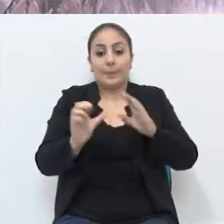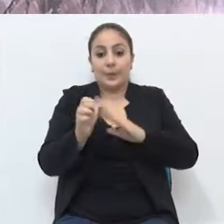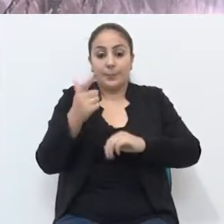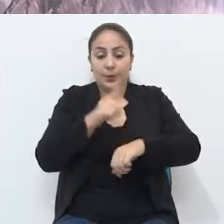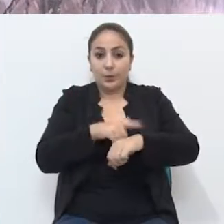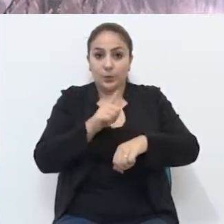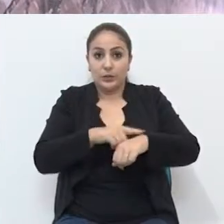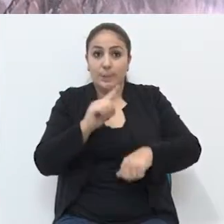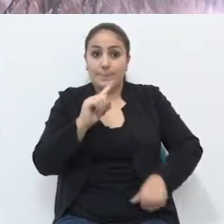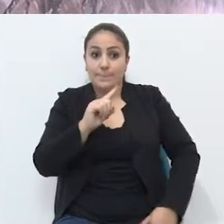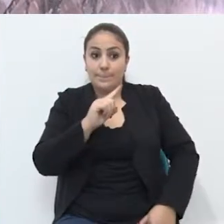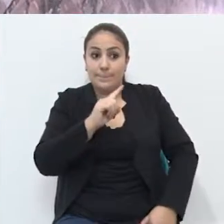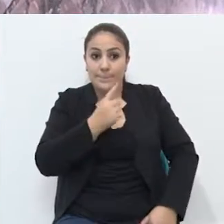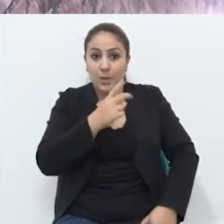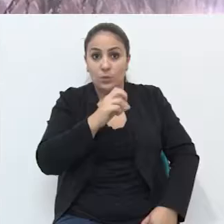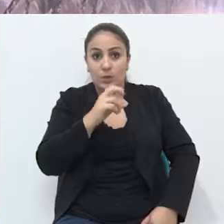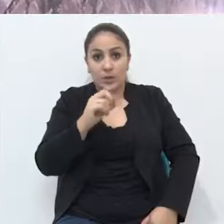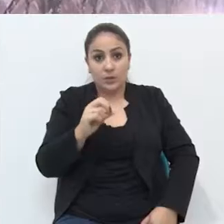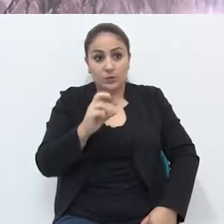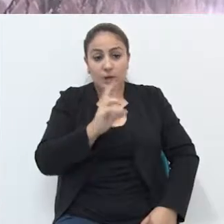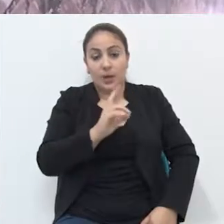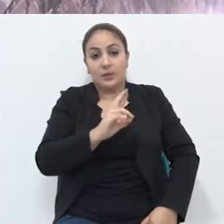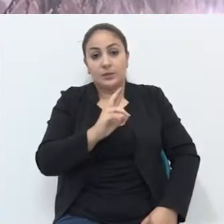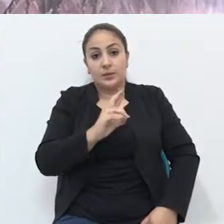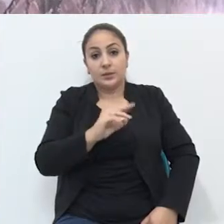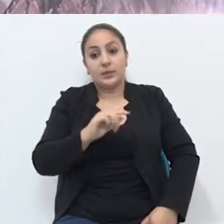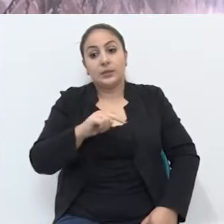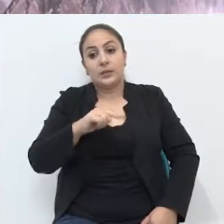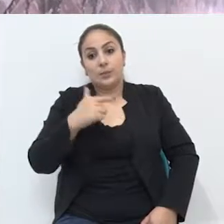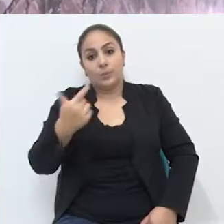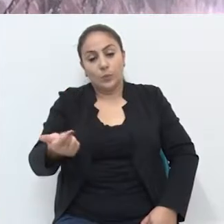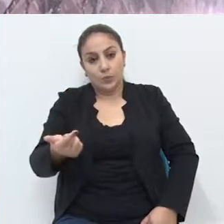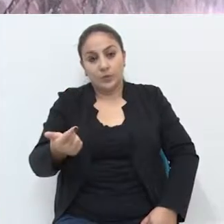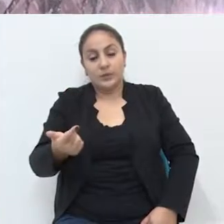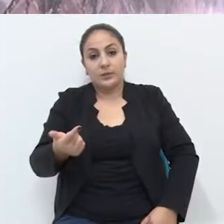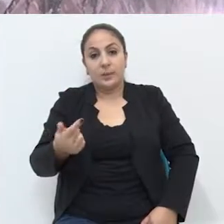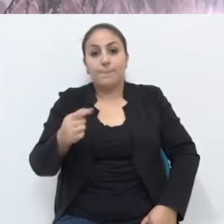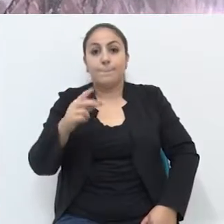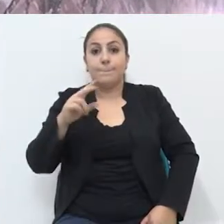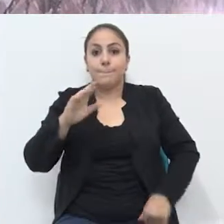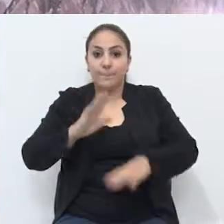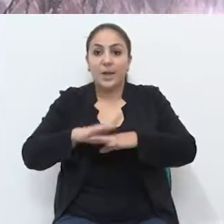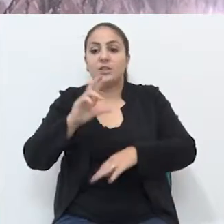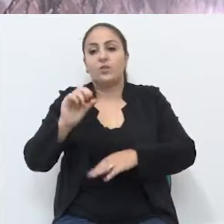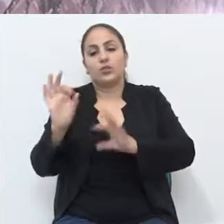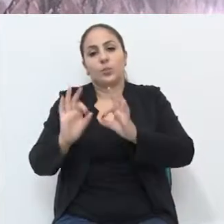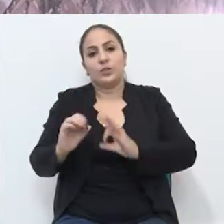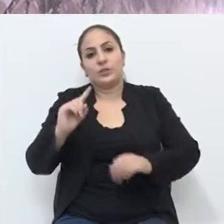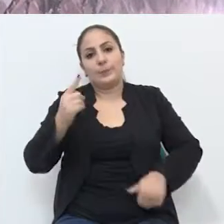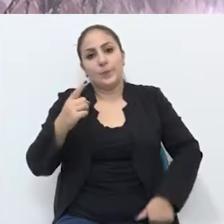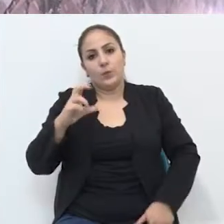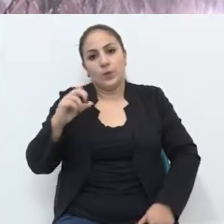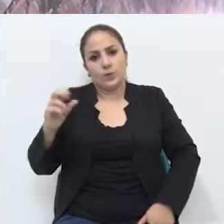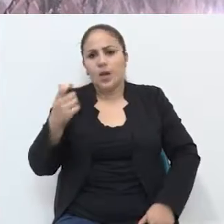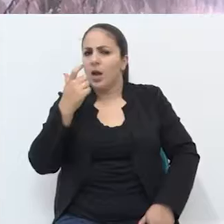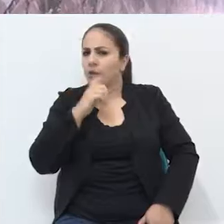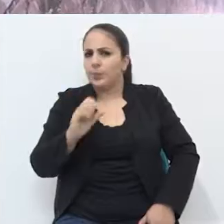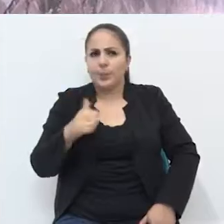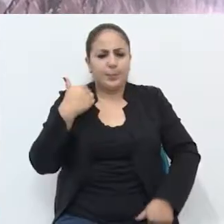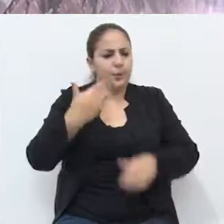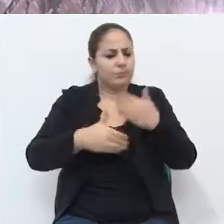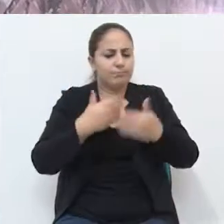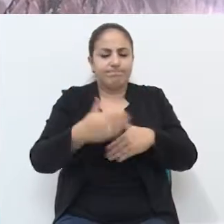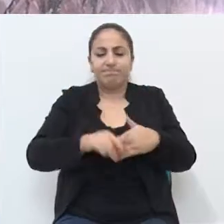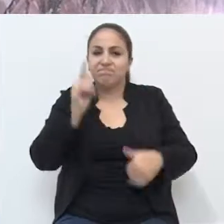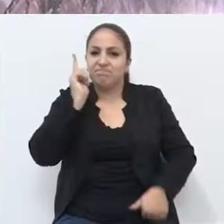No primeiro momento, projetos de R$.500, esses 20 projetos, e aí no segundo momento, mais 20 projetos de R 1.500. Então, o primeiro